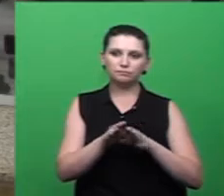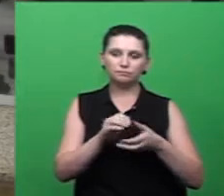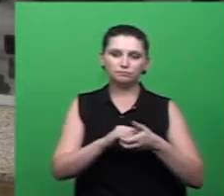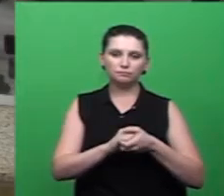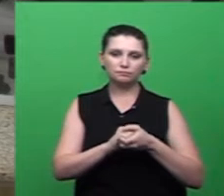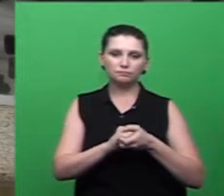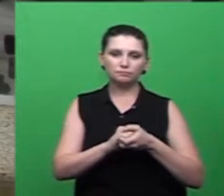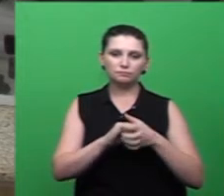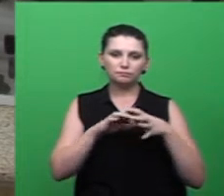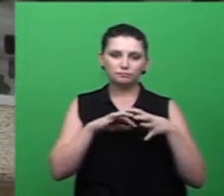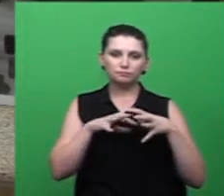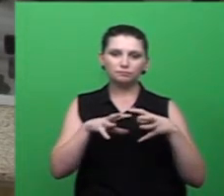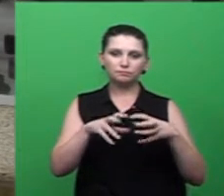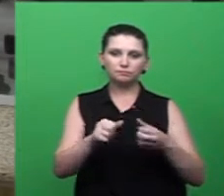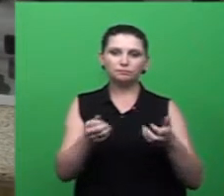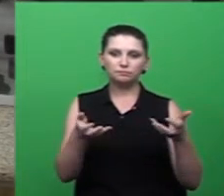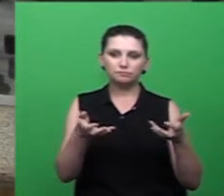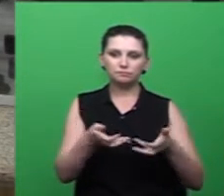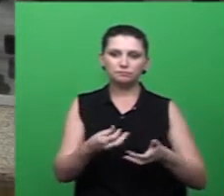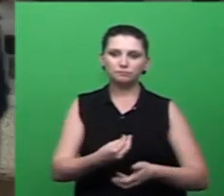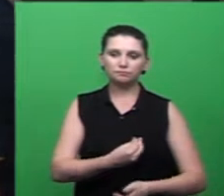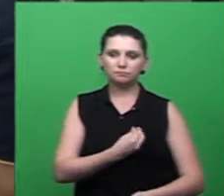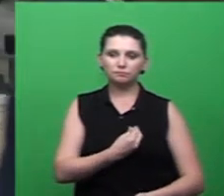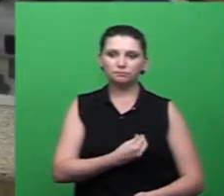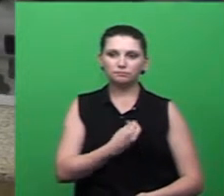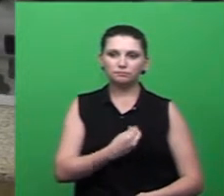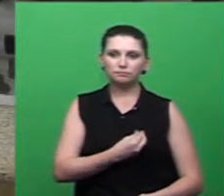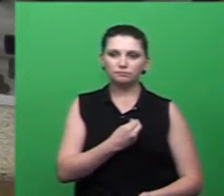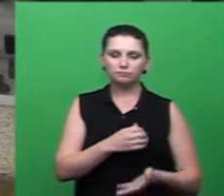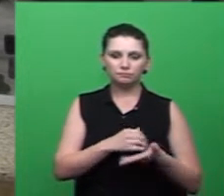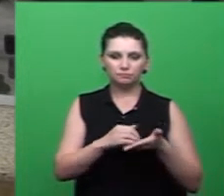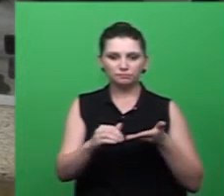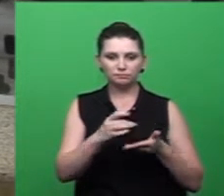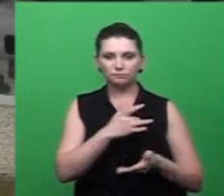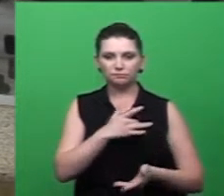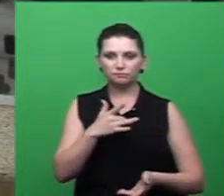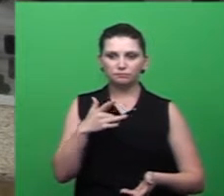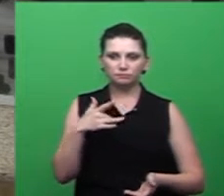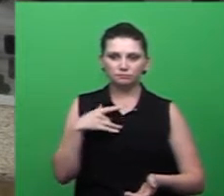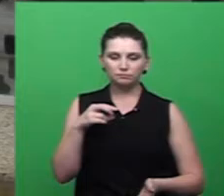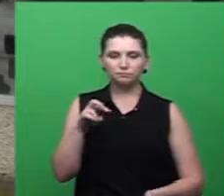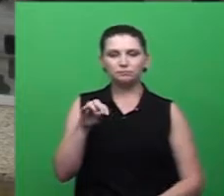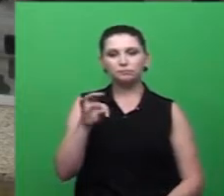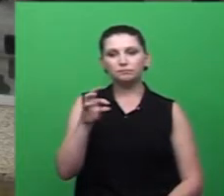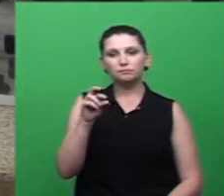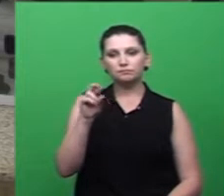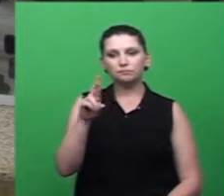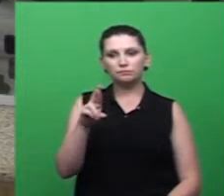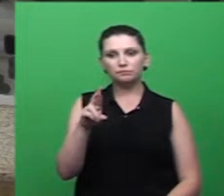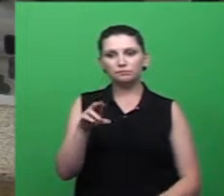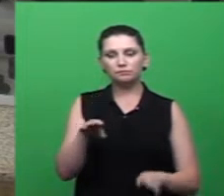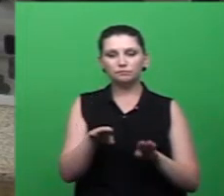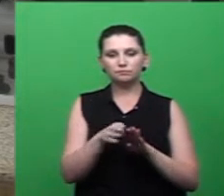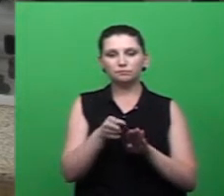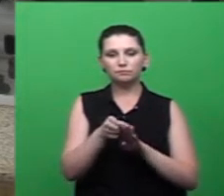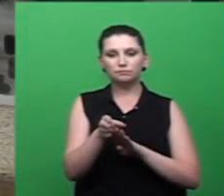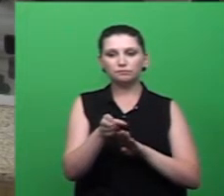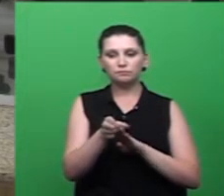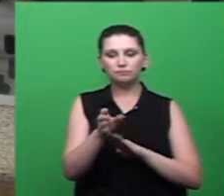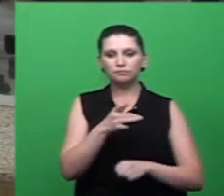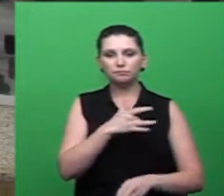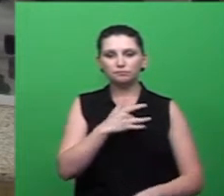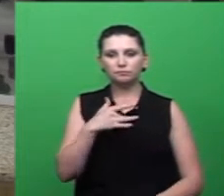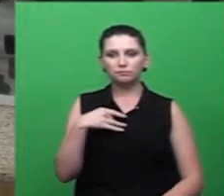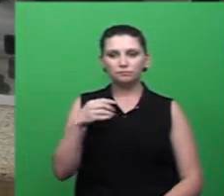convidados, nosso secretário de Saúde, doutor Vitor Benicá, a coordenadora da Vigilância em Saúde,